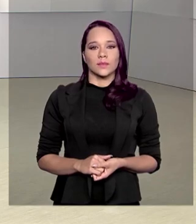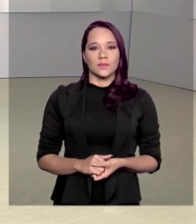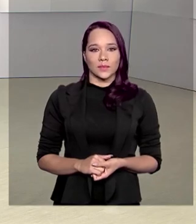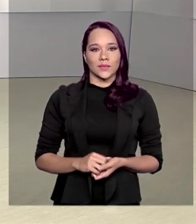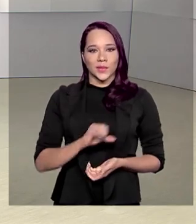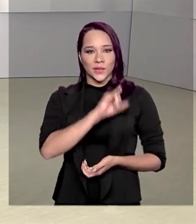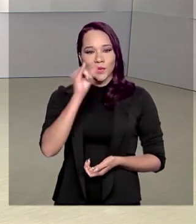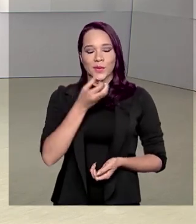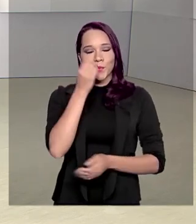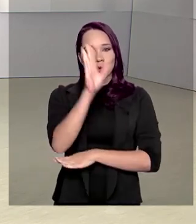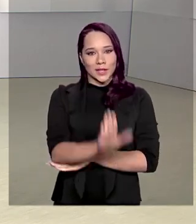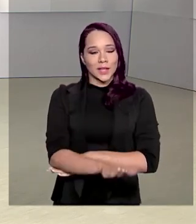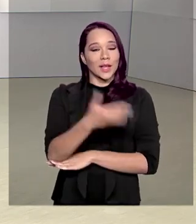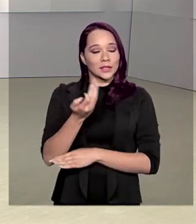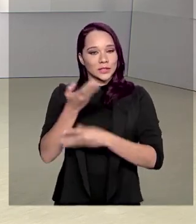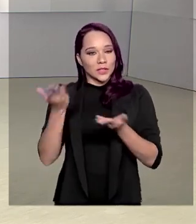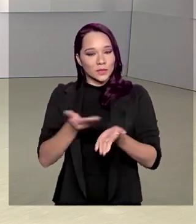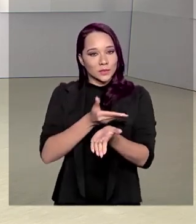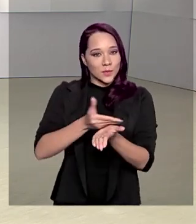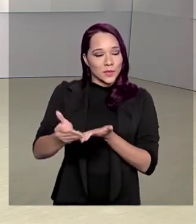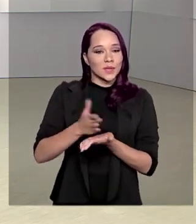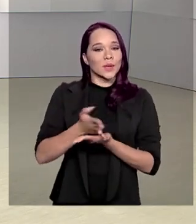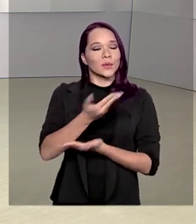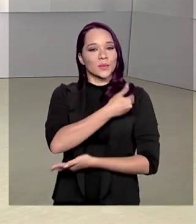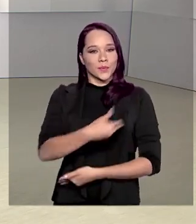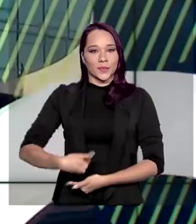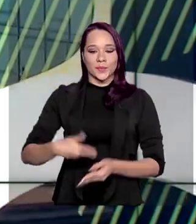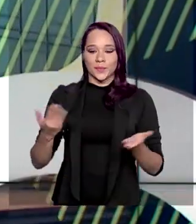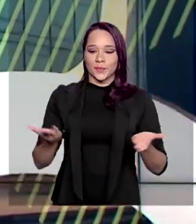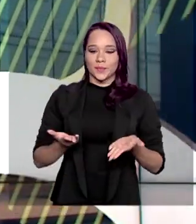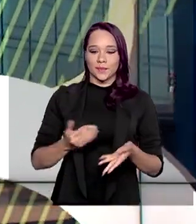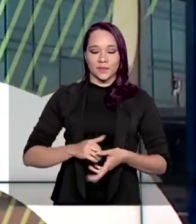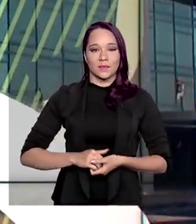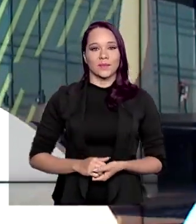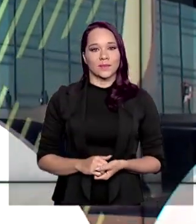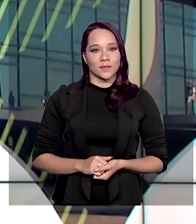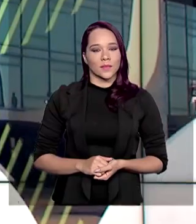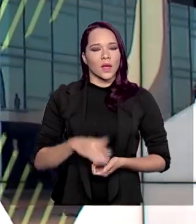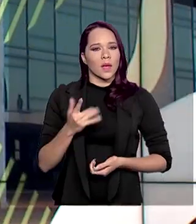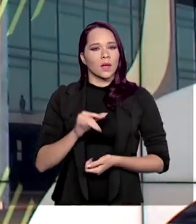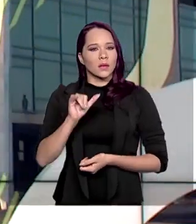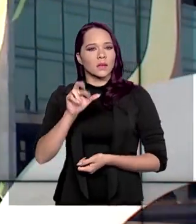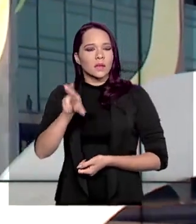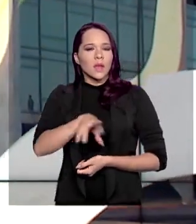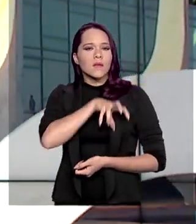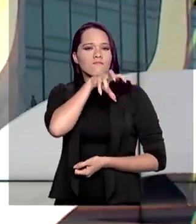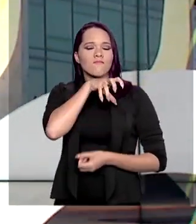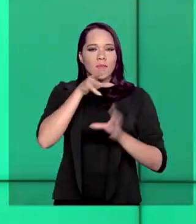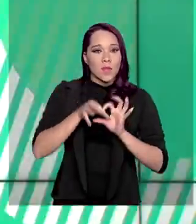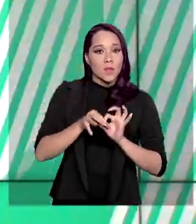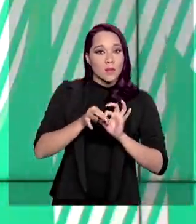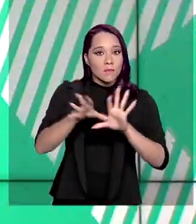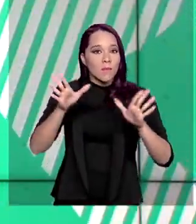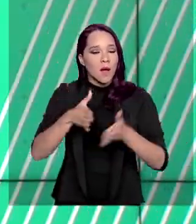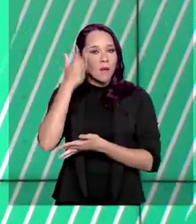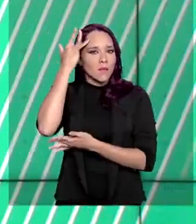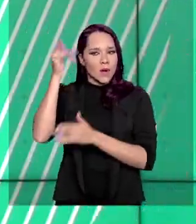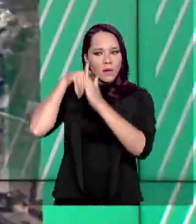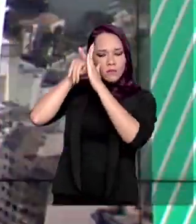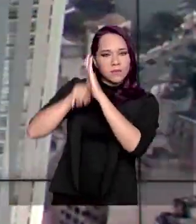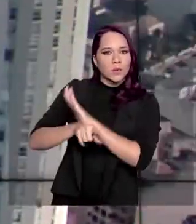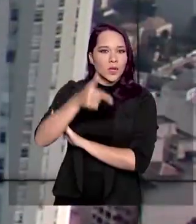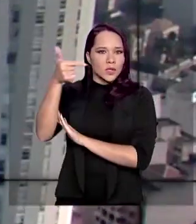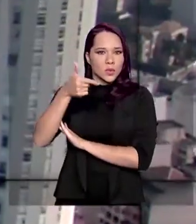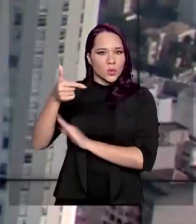Olá, boa tarde. Estamos de volta com o Governo Agora. A Receita Federal libera amanhã a consulta ao segundo